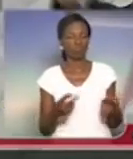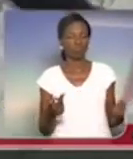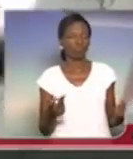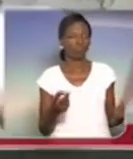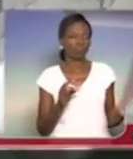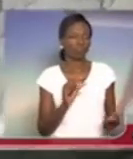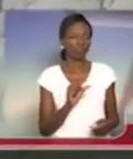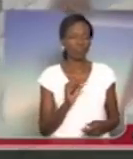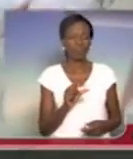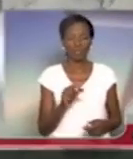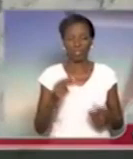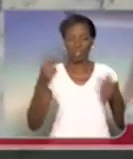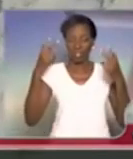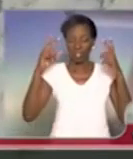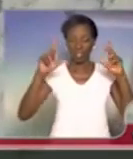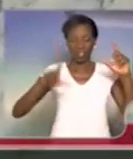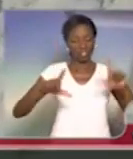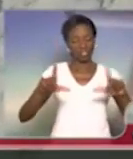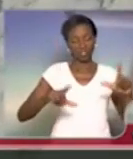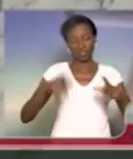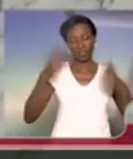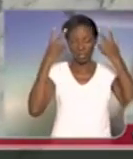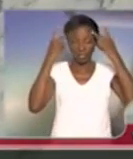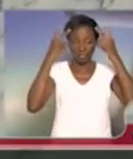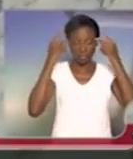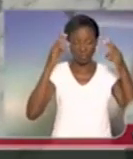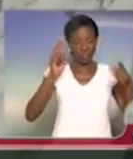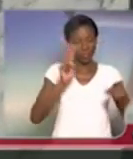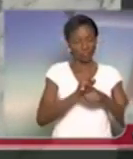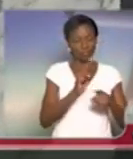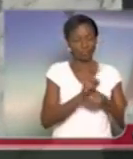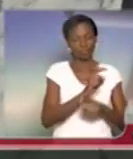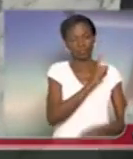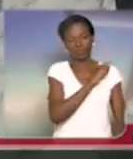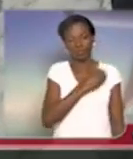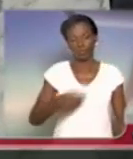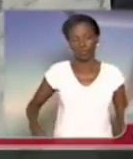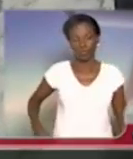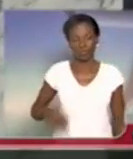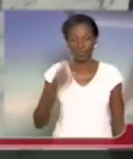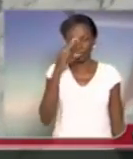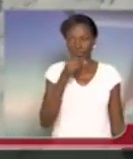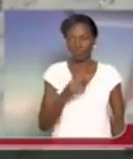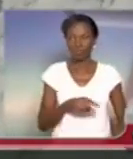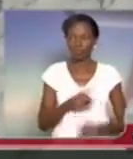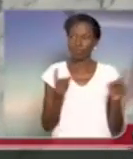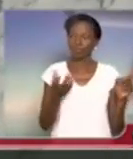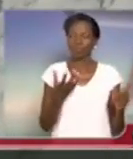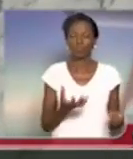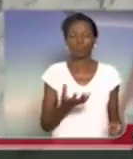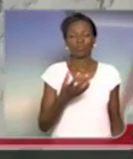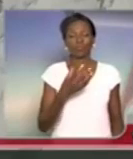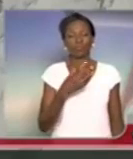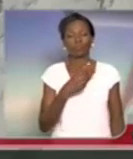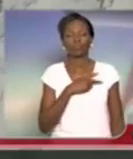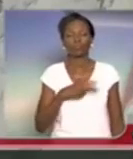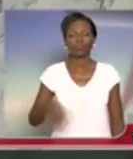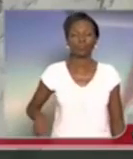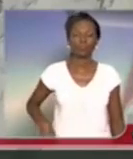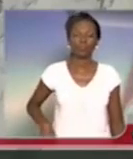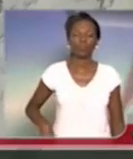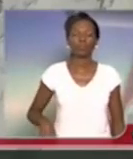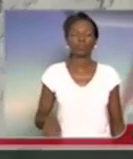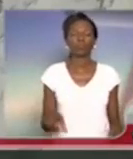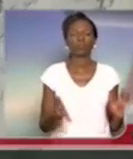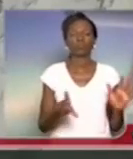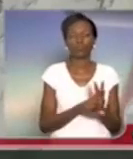própria imprensa, que é natural, que faz a blindagem do governador Alckmin. Mas eu gostaria, senhora presidente, de dizer que,